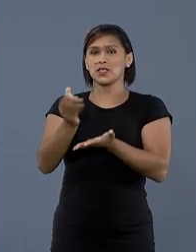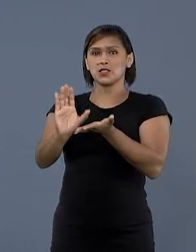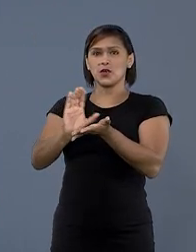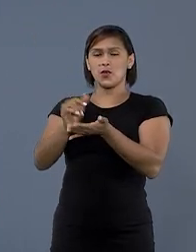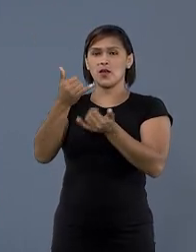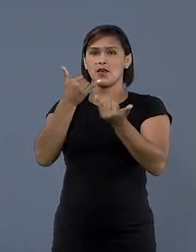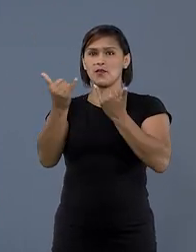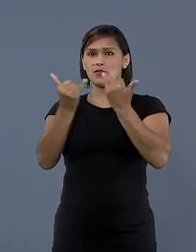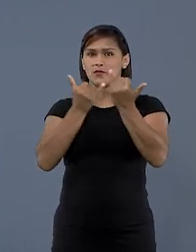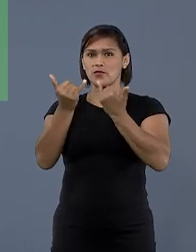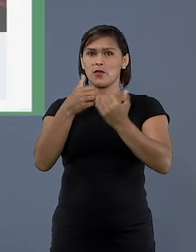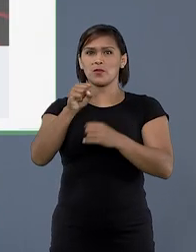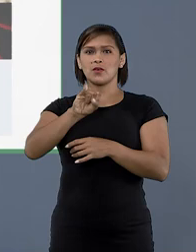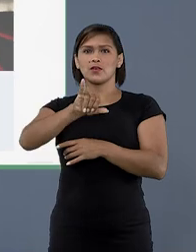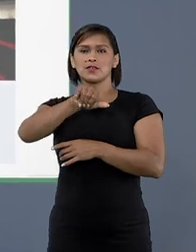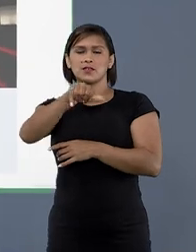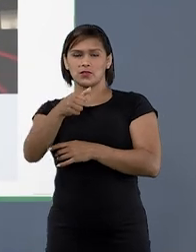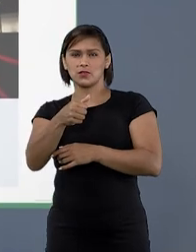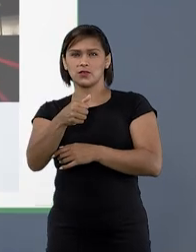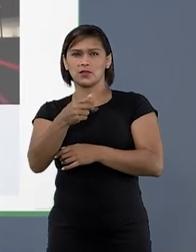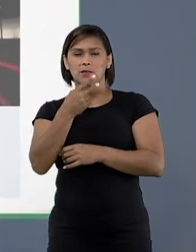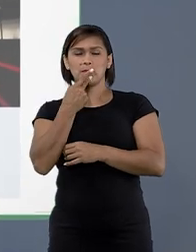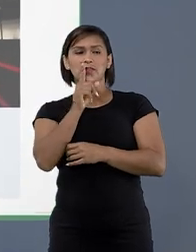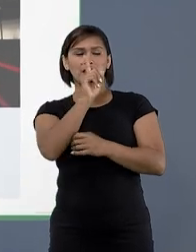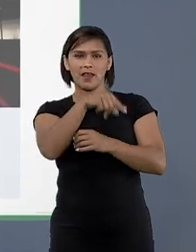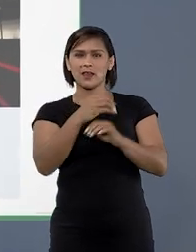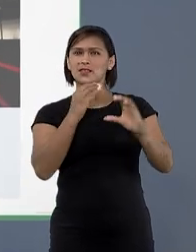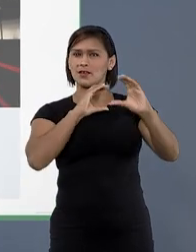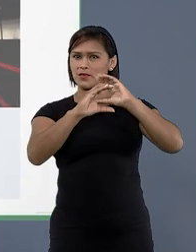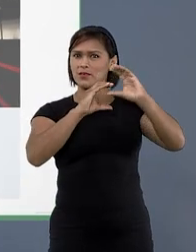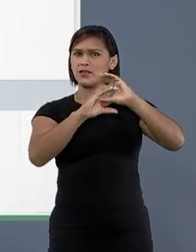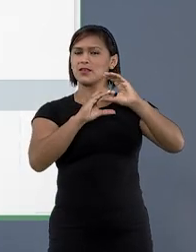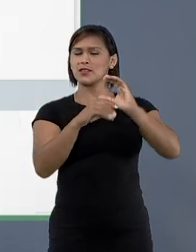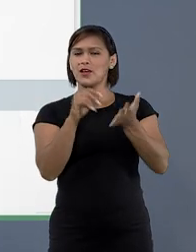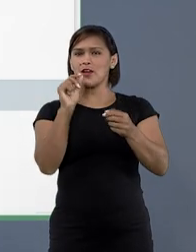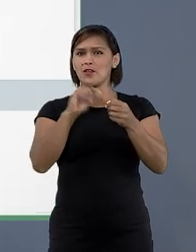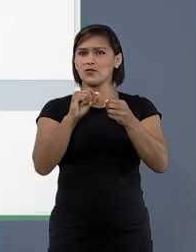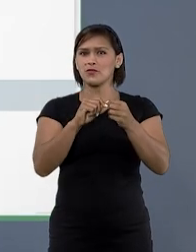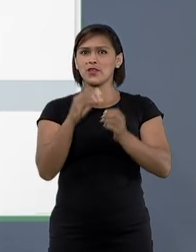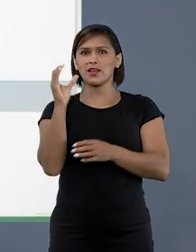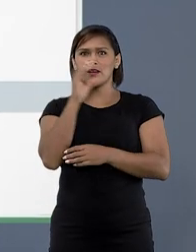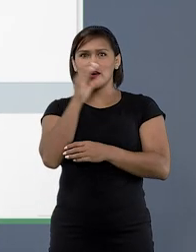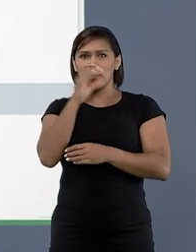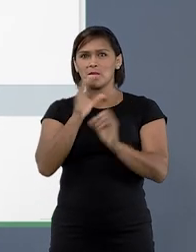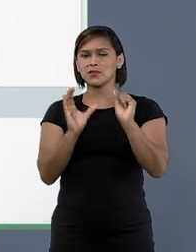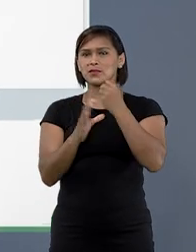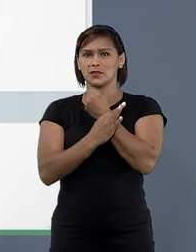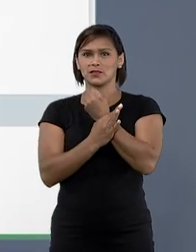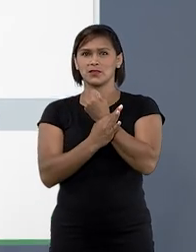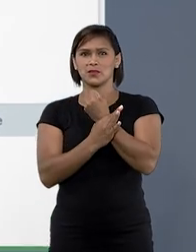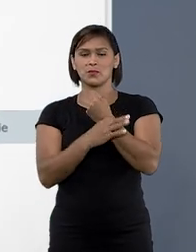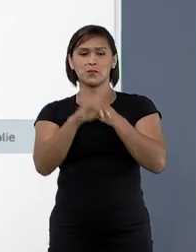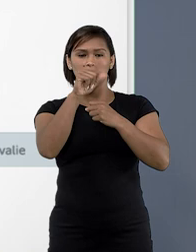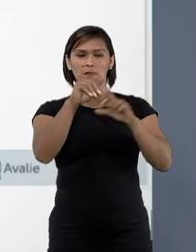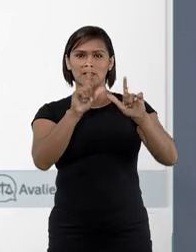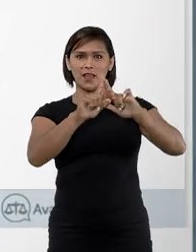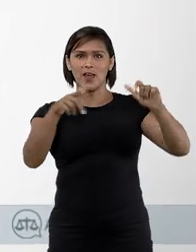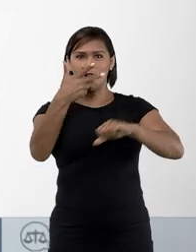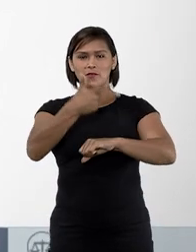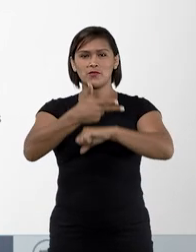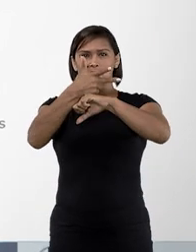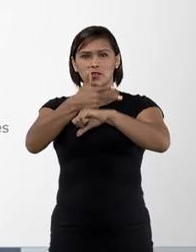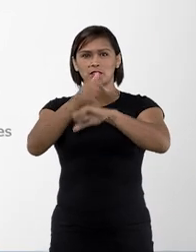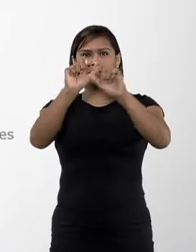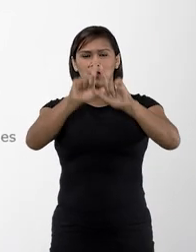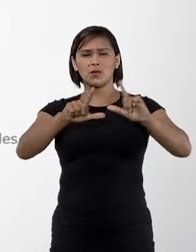diariamente informações ao Tribunal da Cidadania. Essa comunicação é realizada de maneira rápida e segura. Nesse